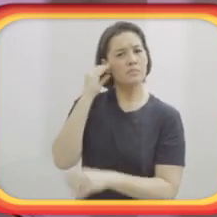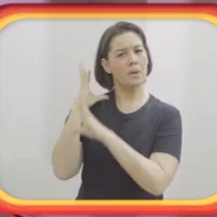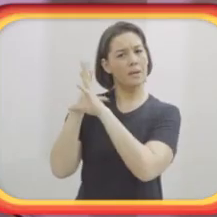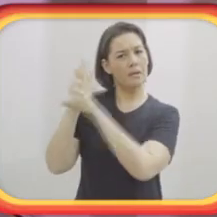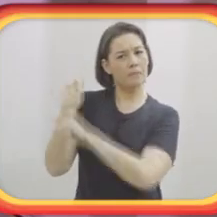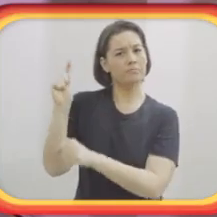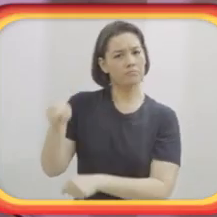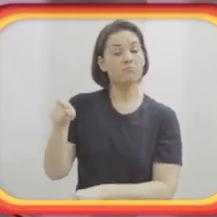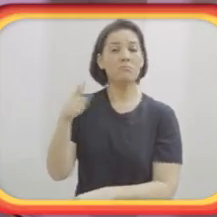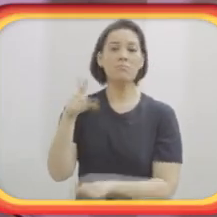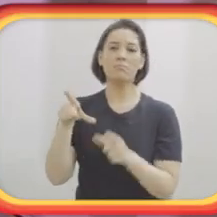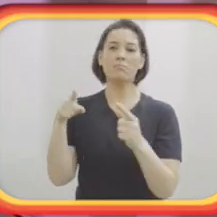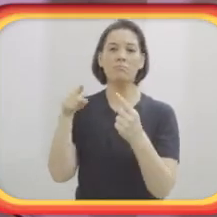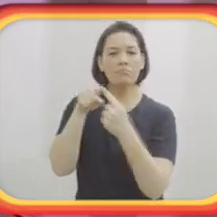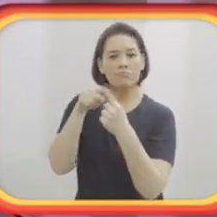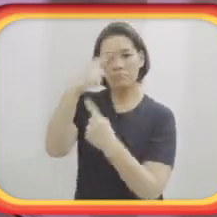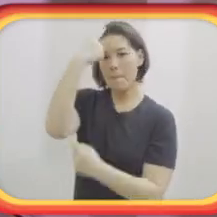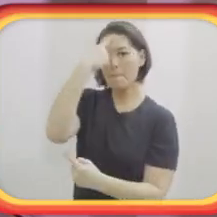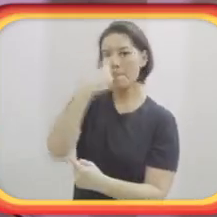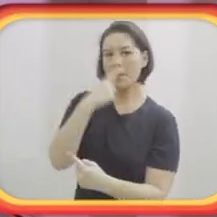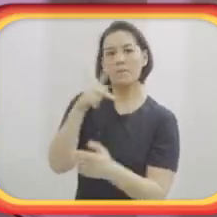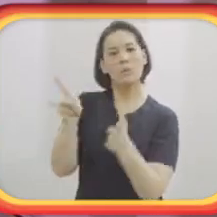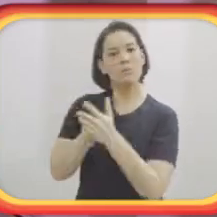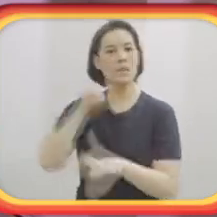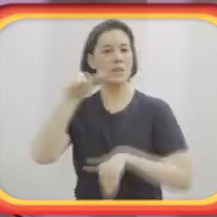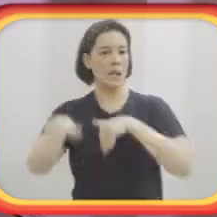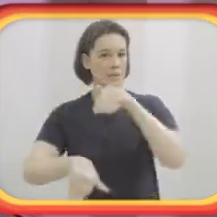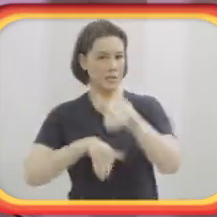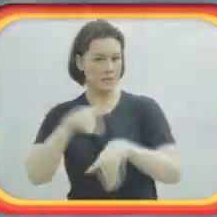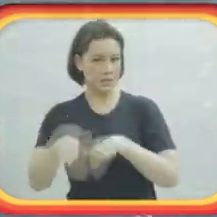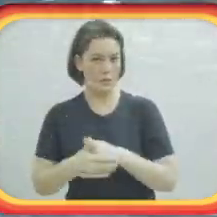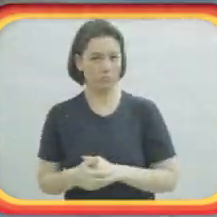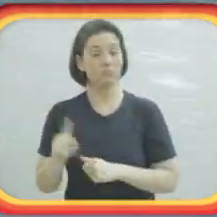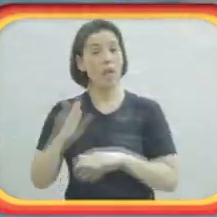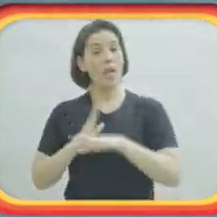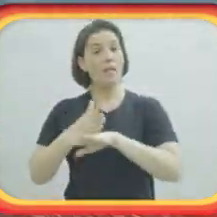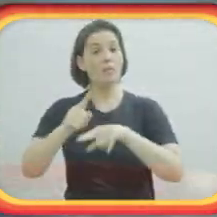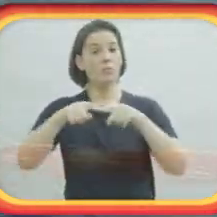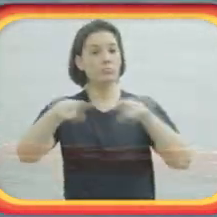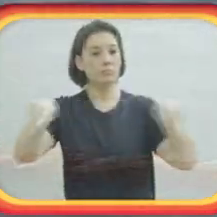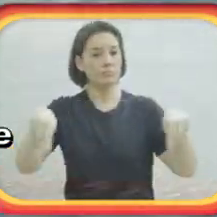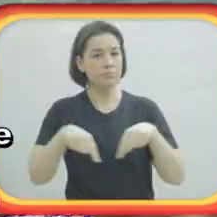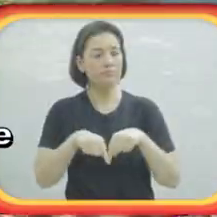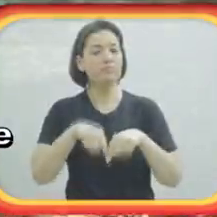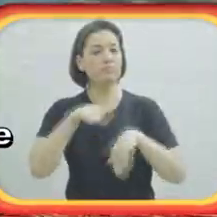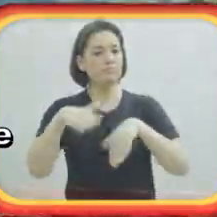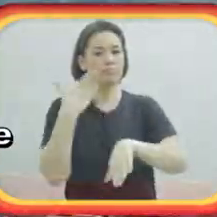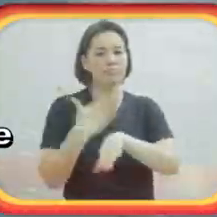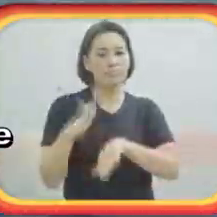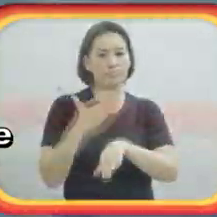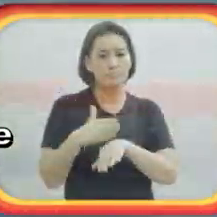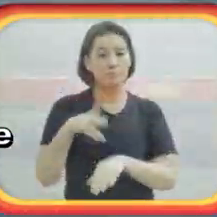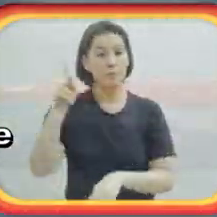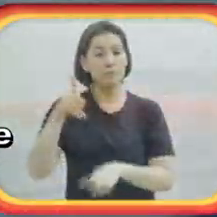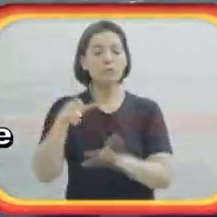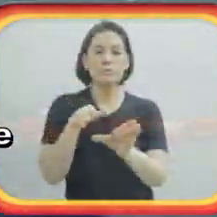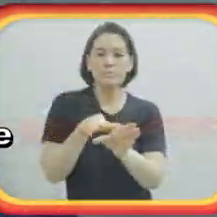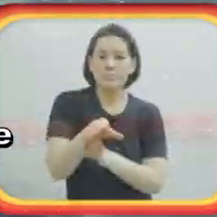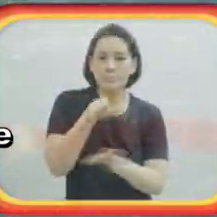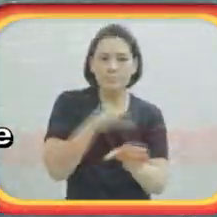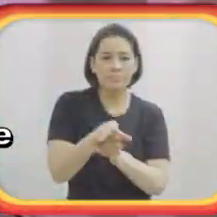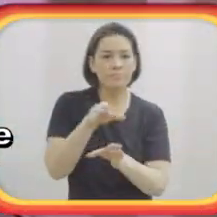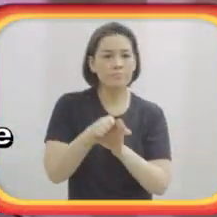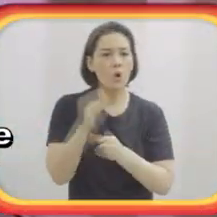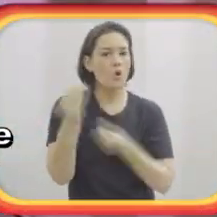olhando para o Daniel, como ela já tinha uma certa experiência nisso, ela disse que o Daniel tinha um perfil para natação. Aí ele entrou na